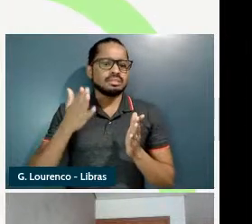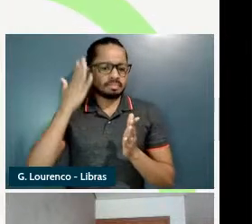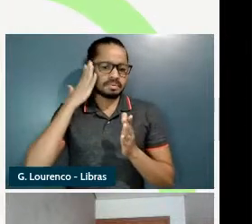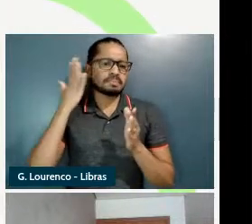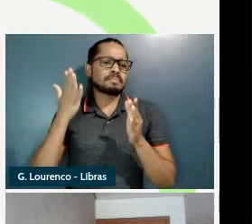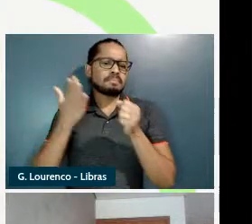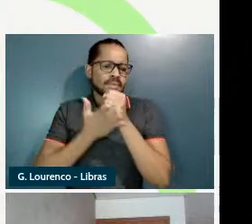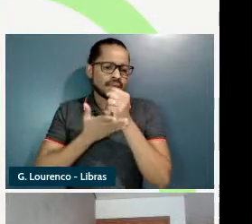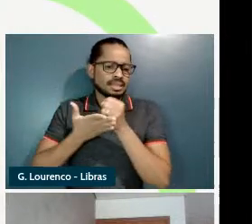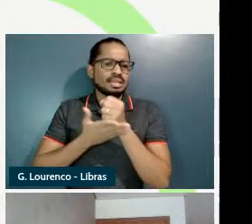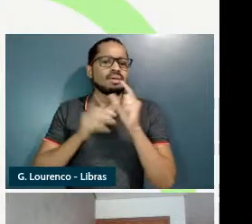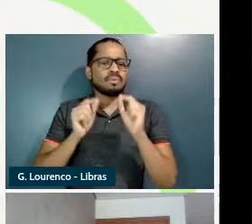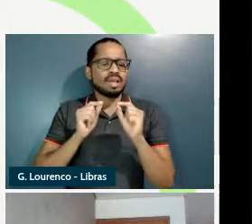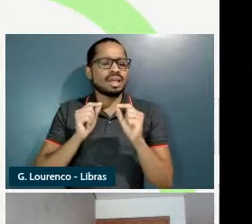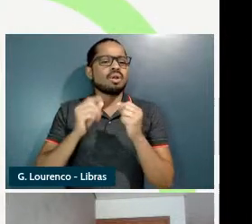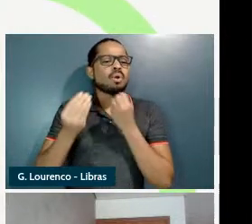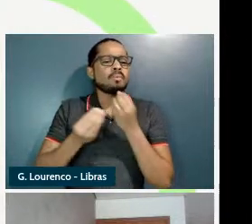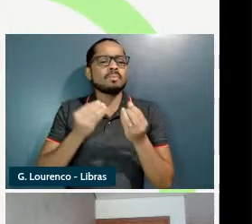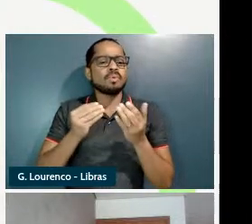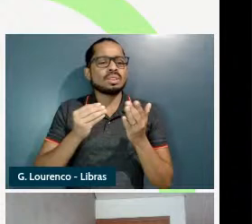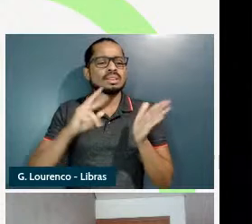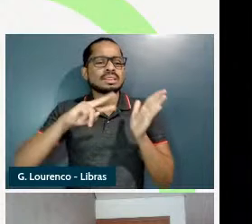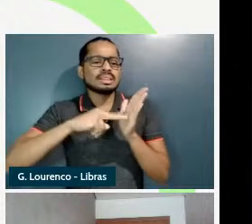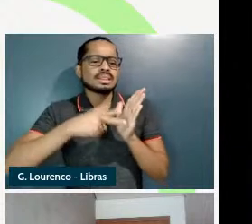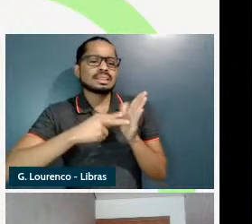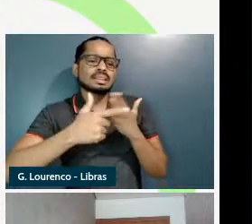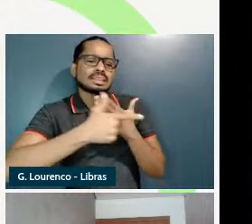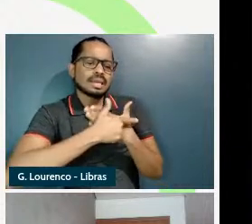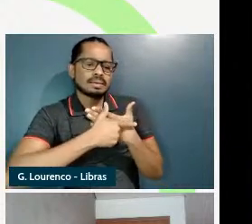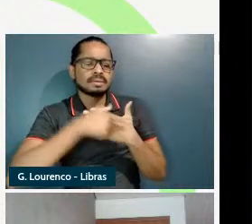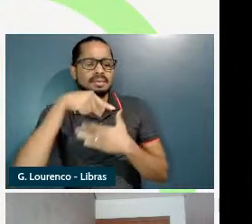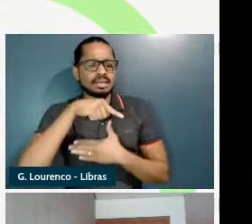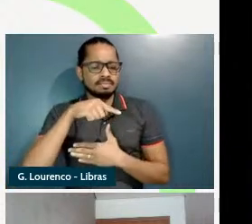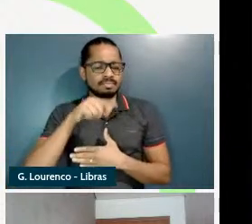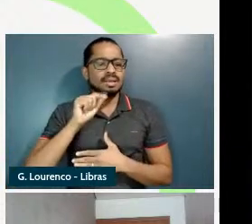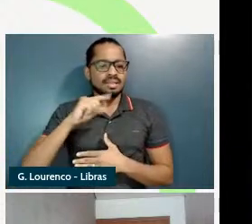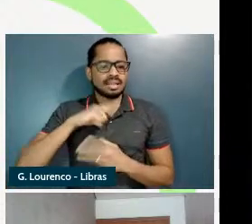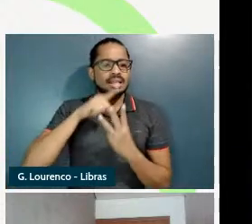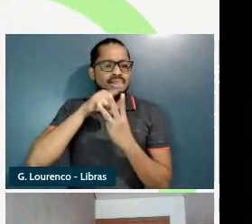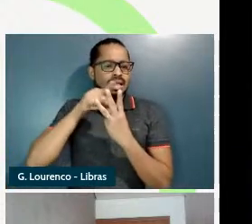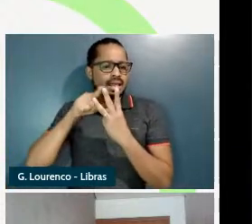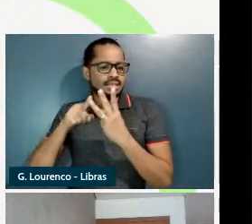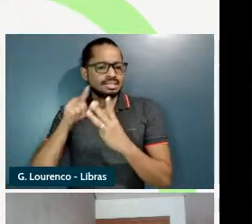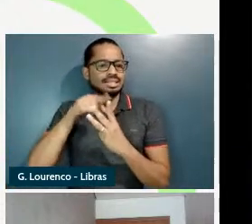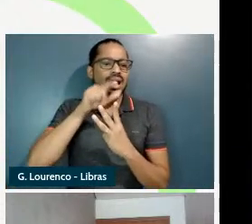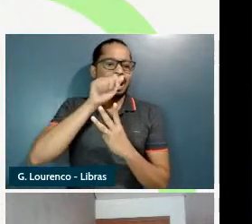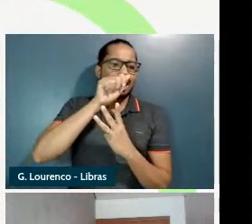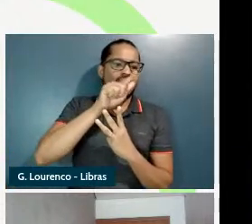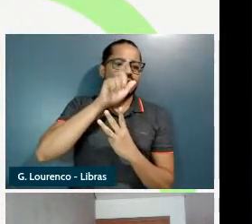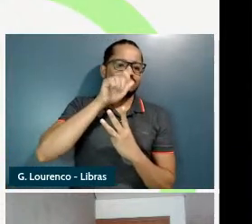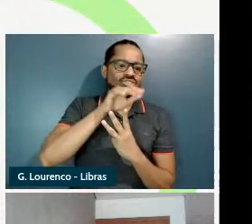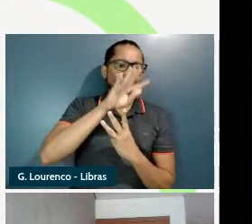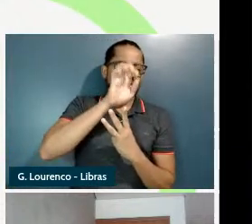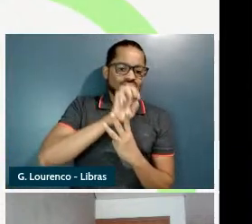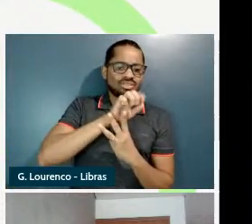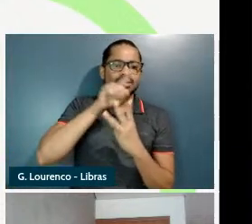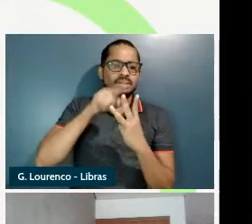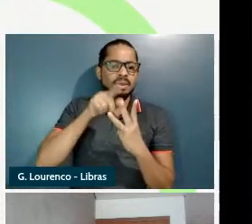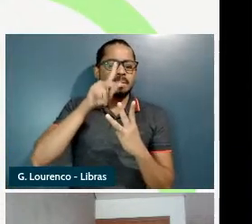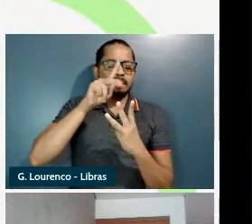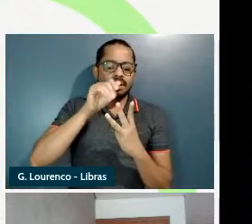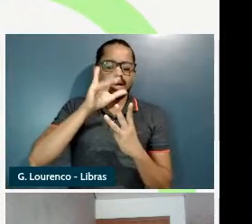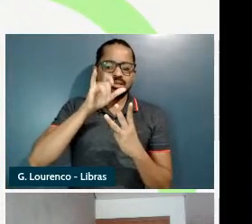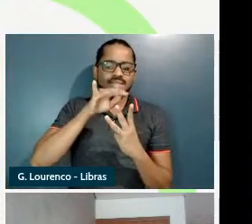temos a estrutura temática de agente paciente locativo mas na forma alternada o depósito armazenou 25 mil